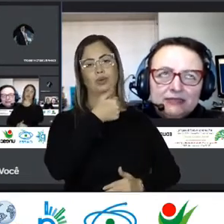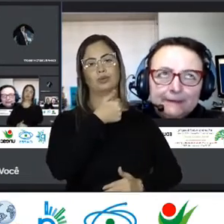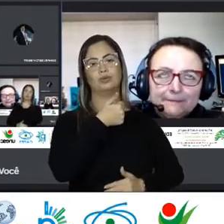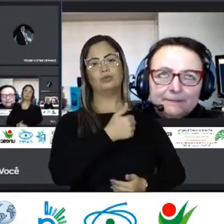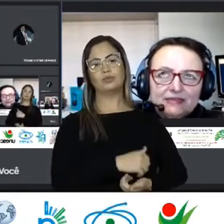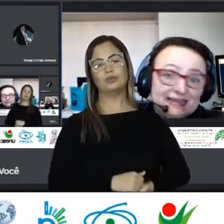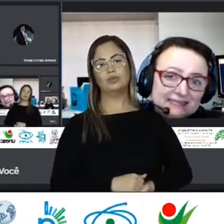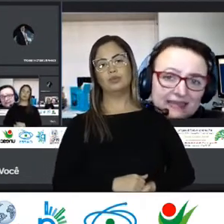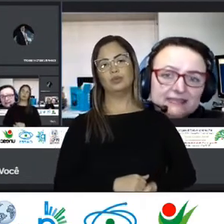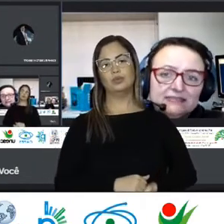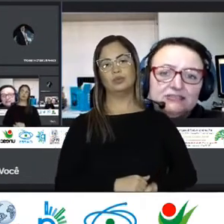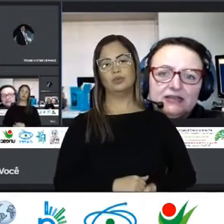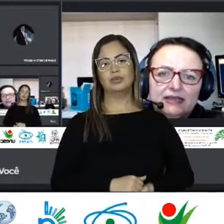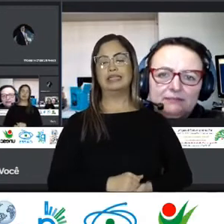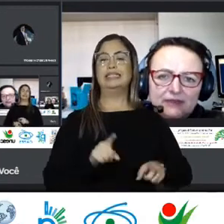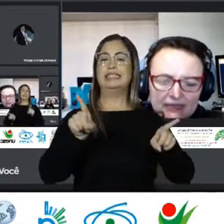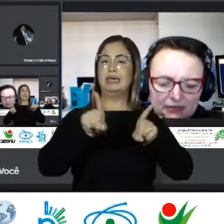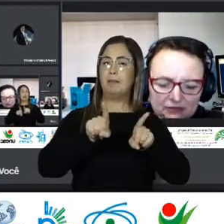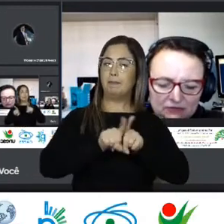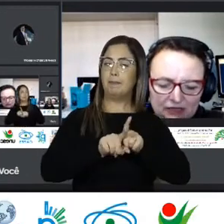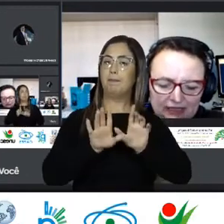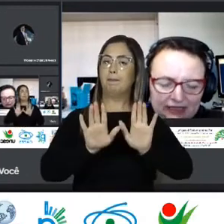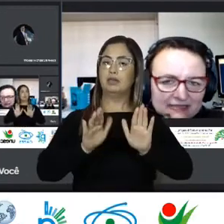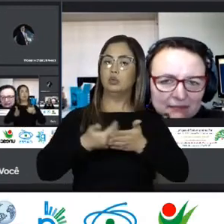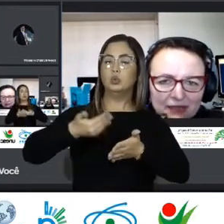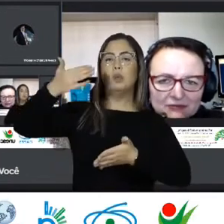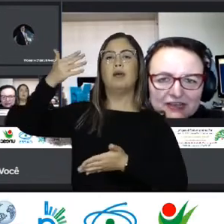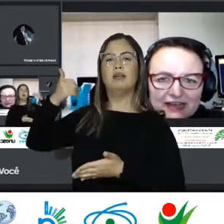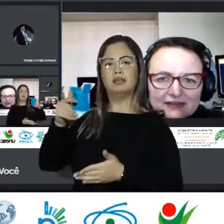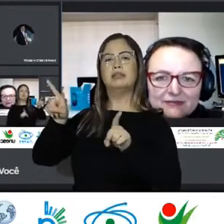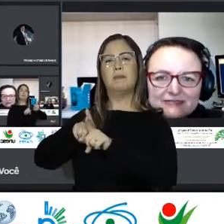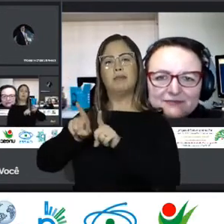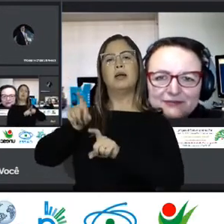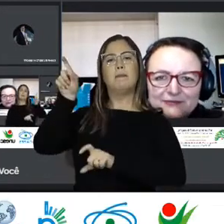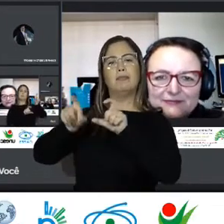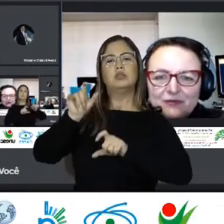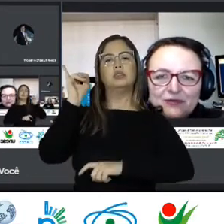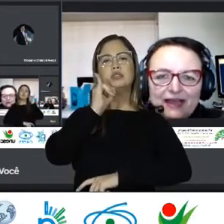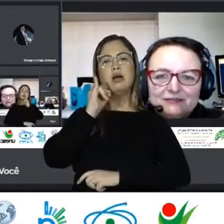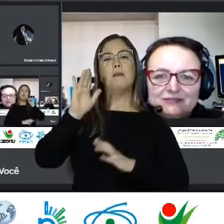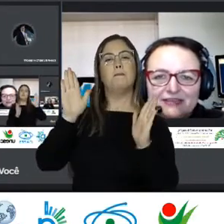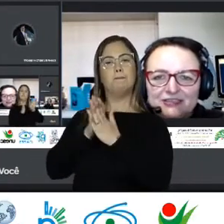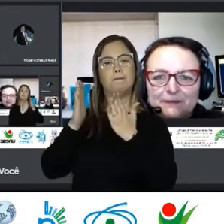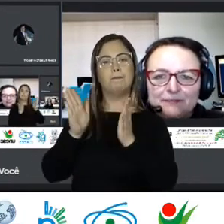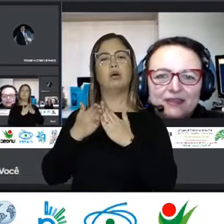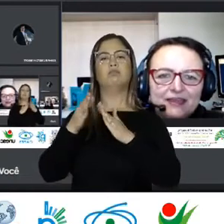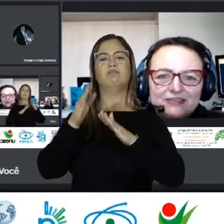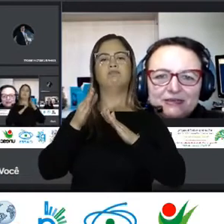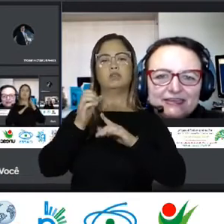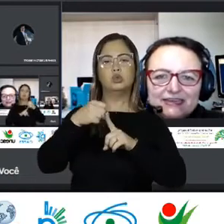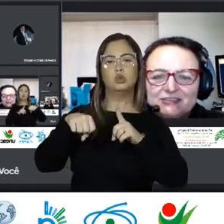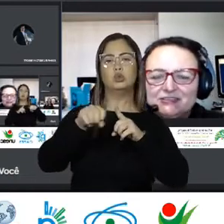Assim De muita Escassez Que existia Naquele período Eles também Quando chegaram No Brasil Foram alcunhados De